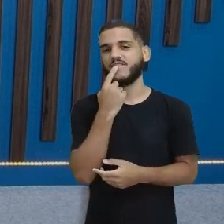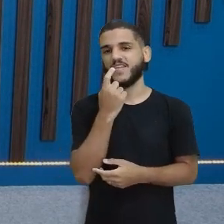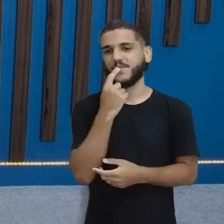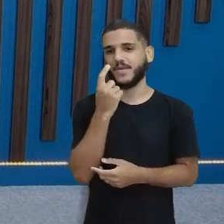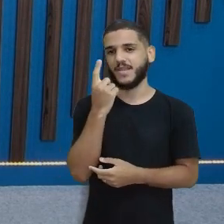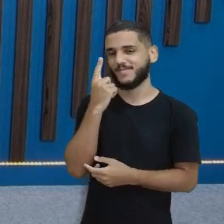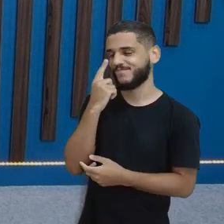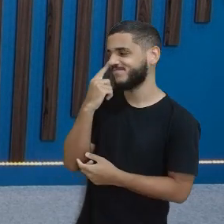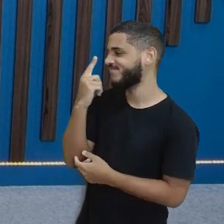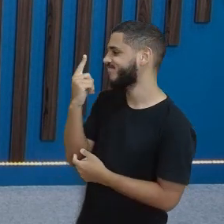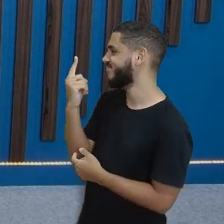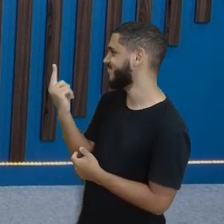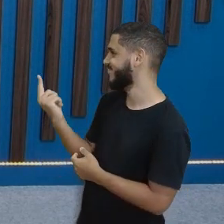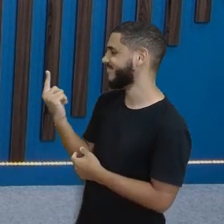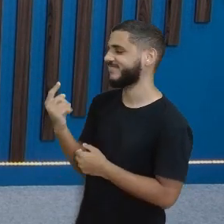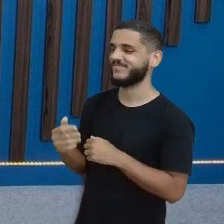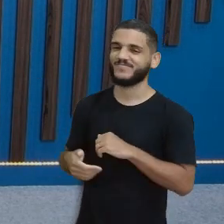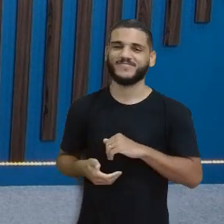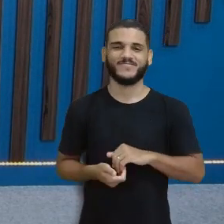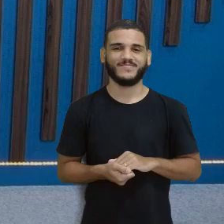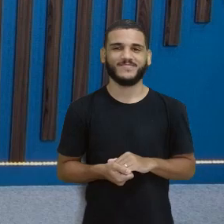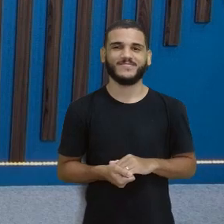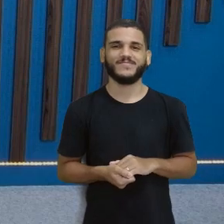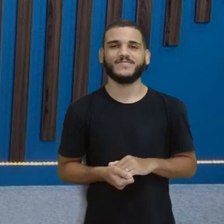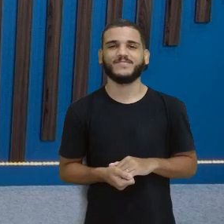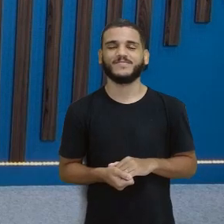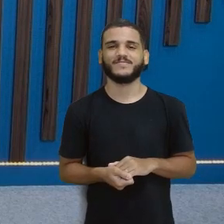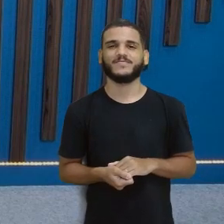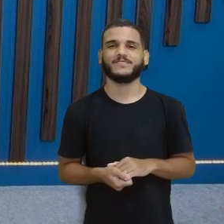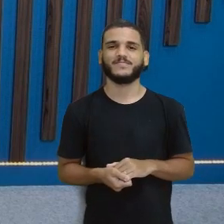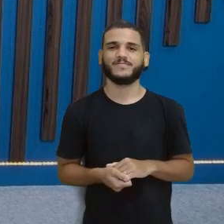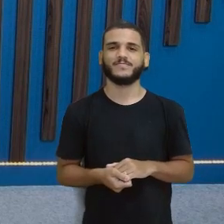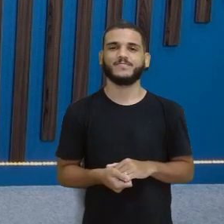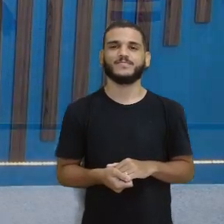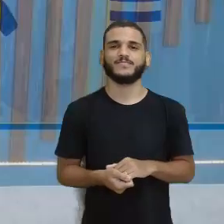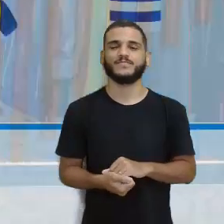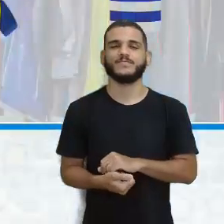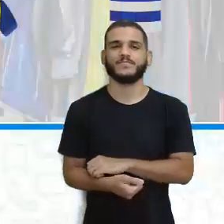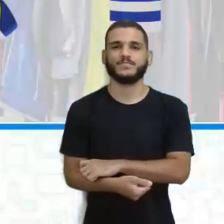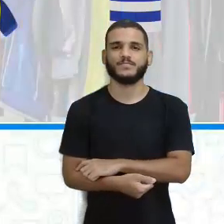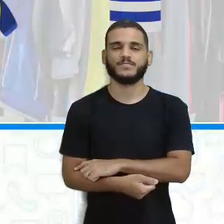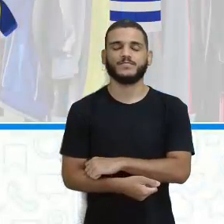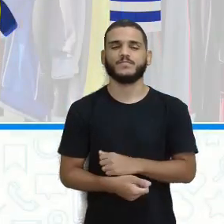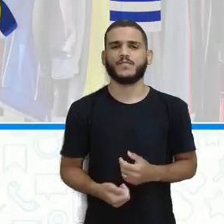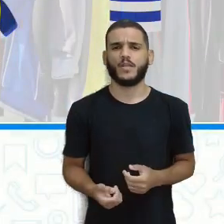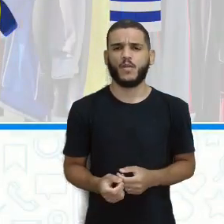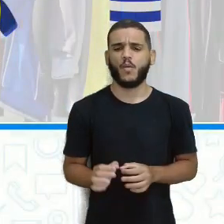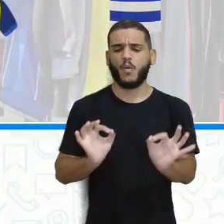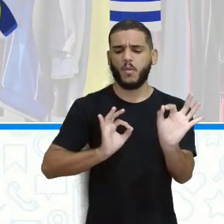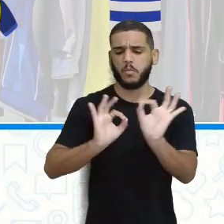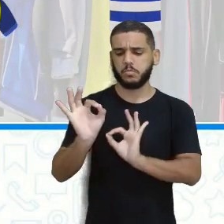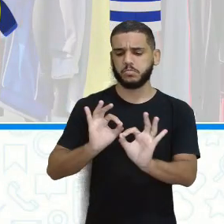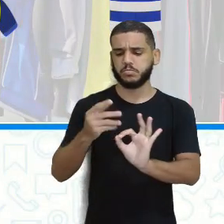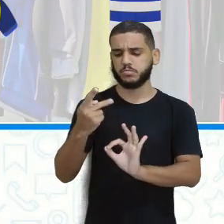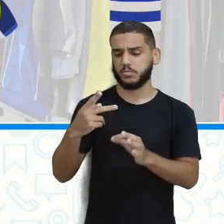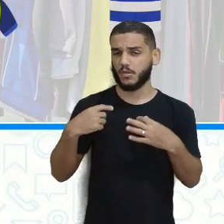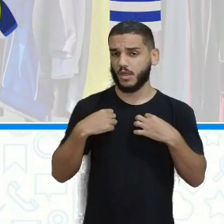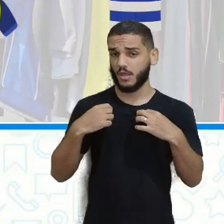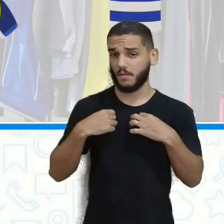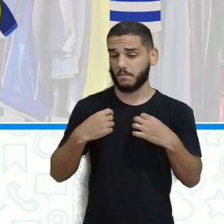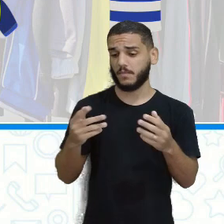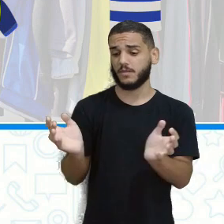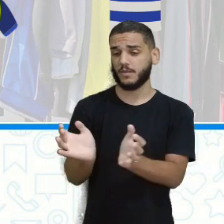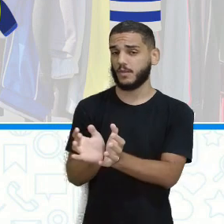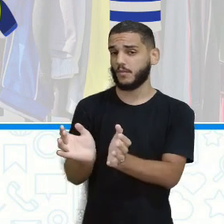Começar, vibrar Vamos para a segunda estrofe Olha aí Pegue logo a camisa da